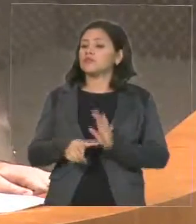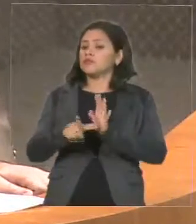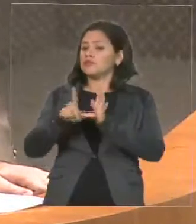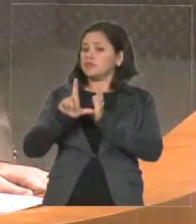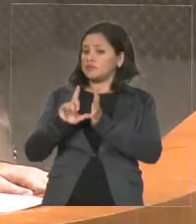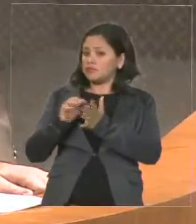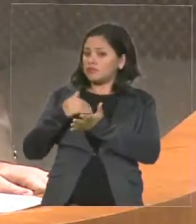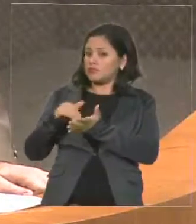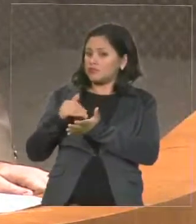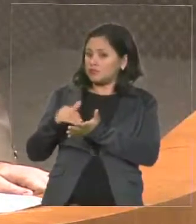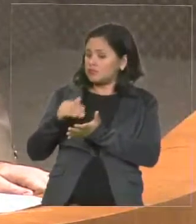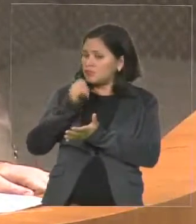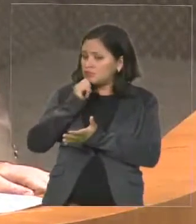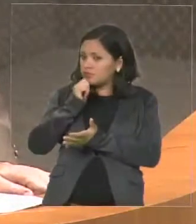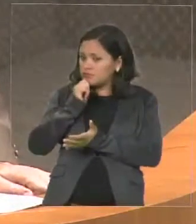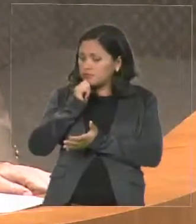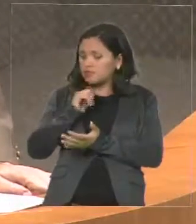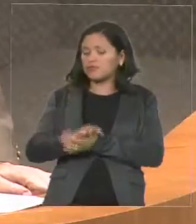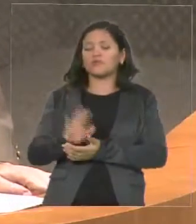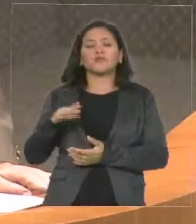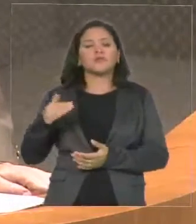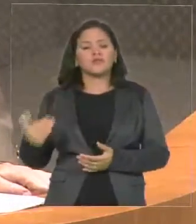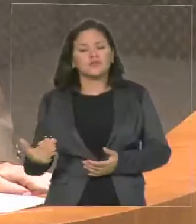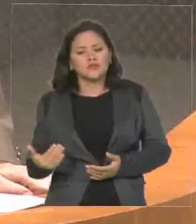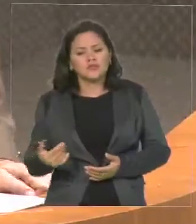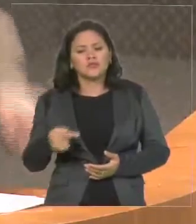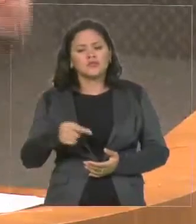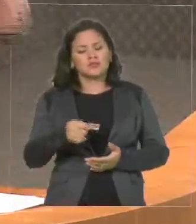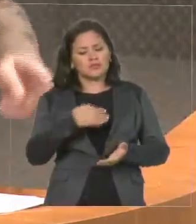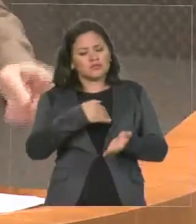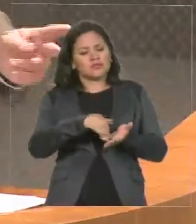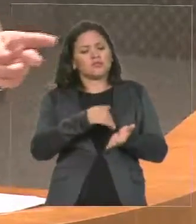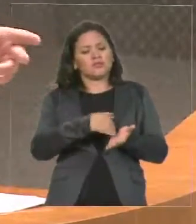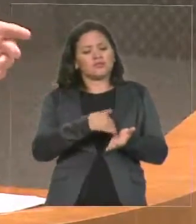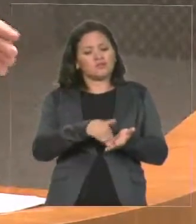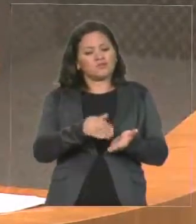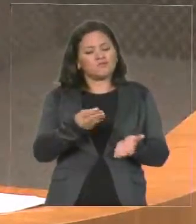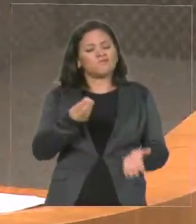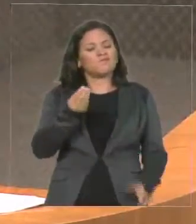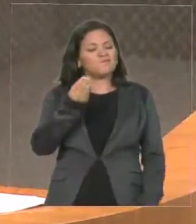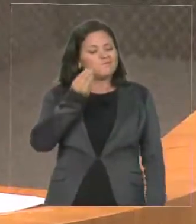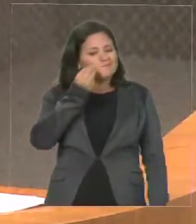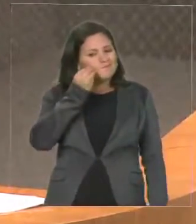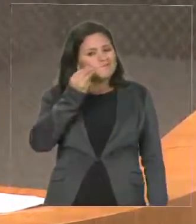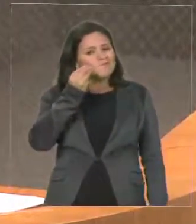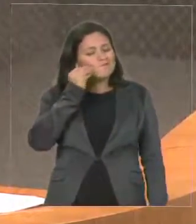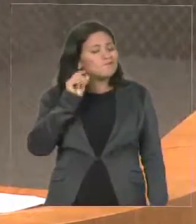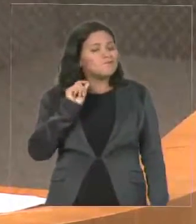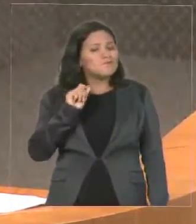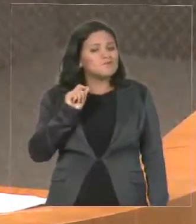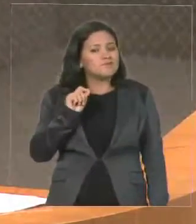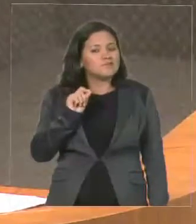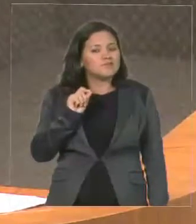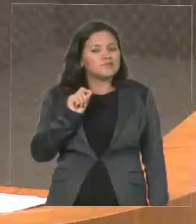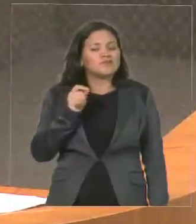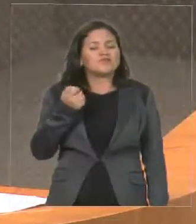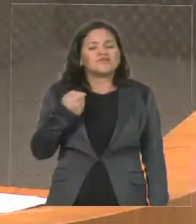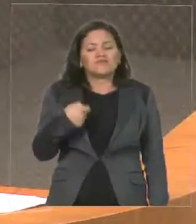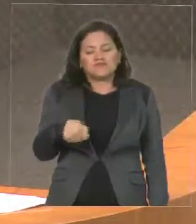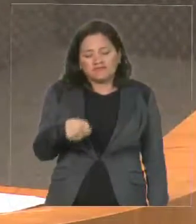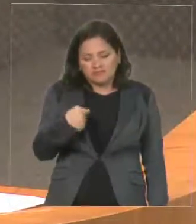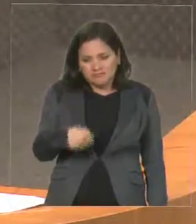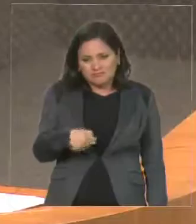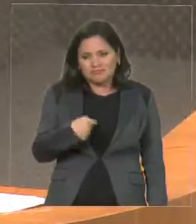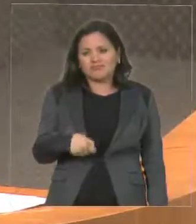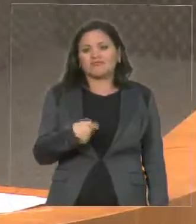impressão que eu tenho, ele viu que, infelizmente, era um mal necessário. Por